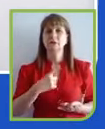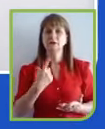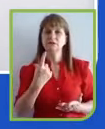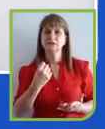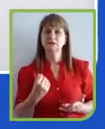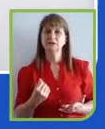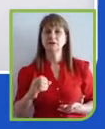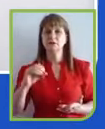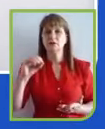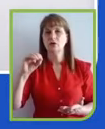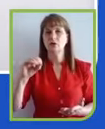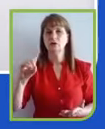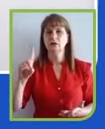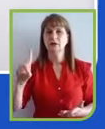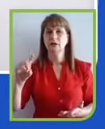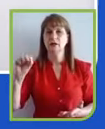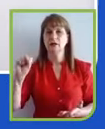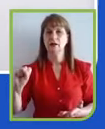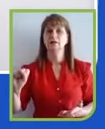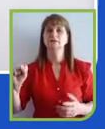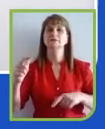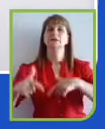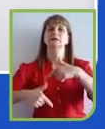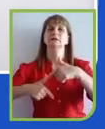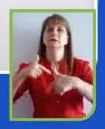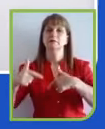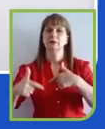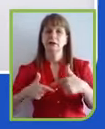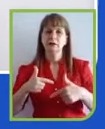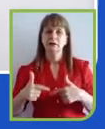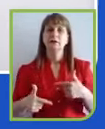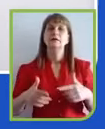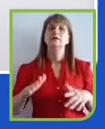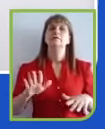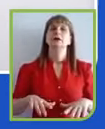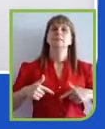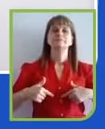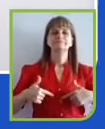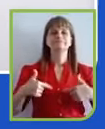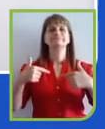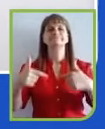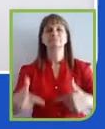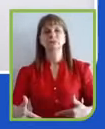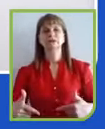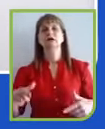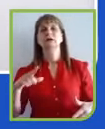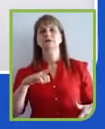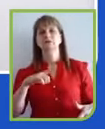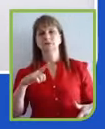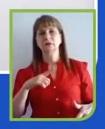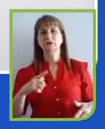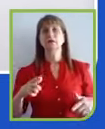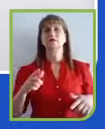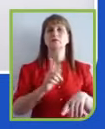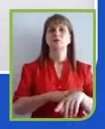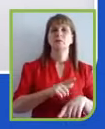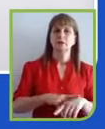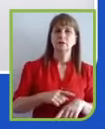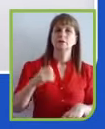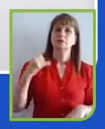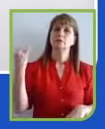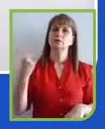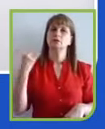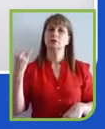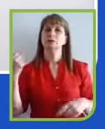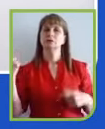serem trabalhados, e a gente vive um momento de um hiato superimportante que a gente precisa realmente superar com a união de